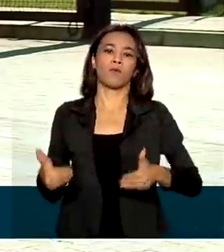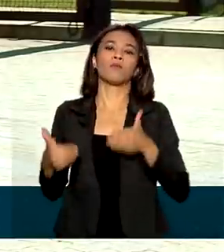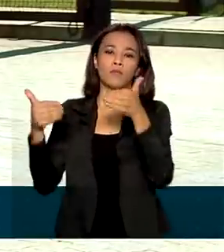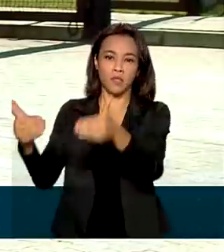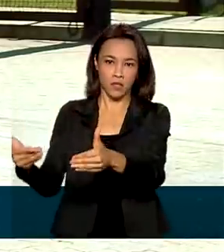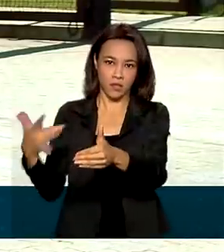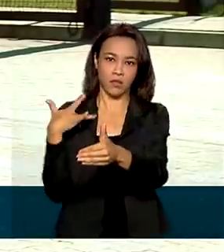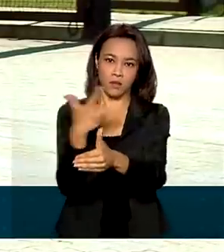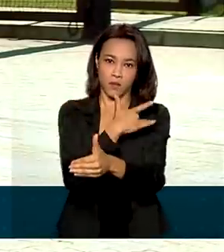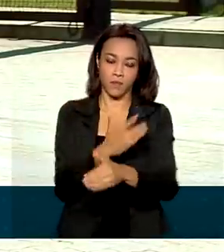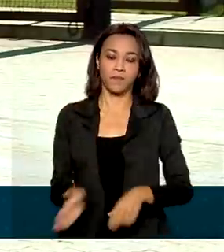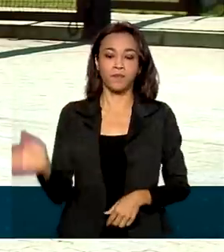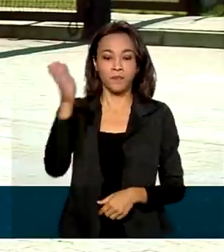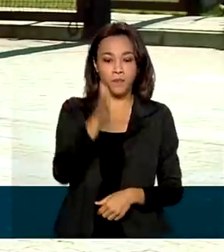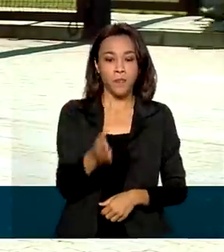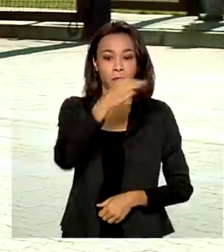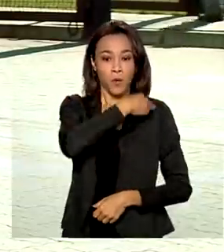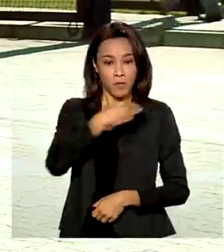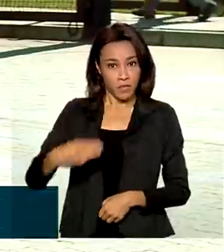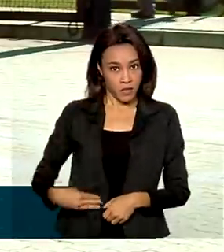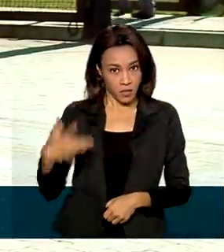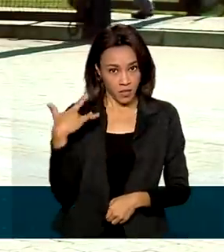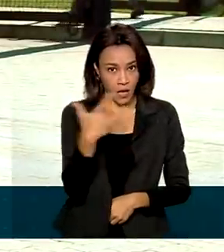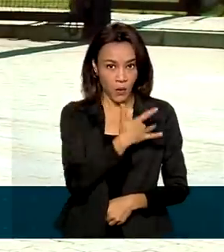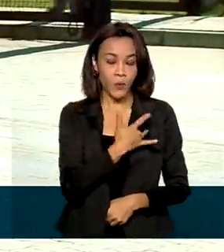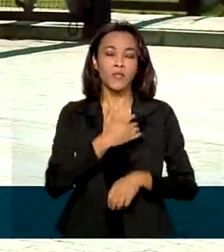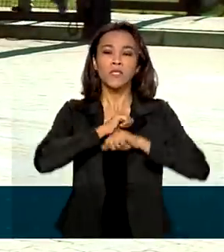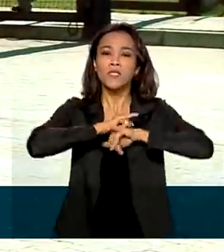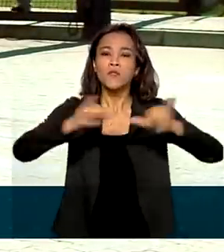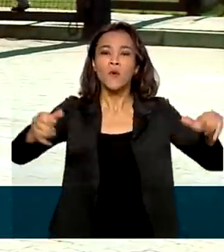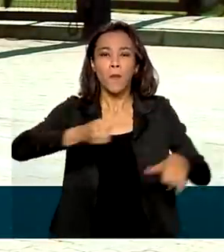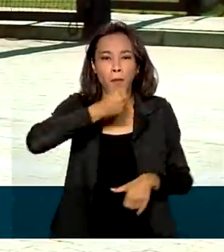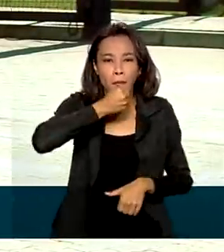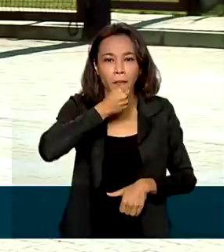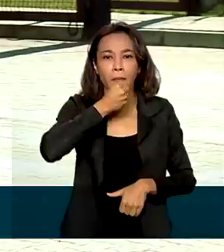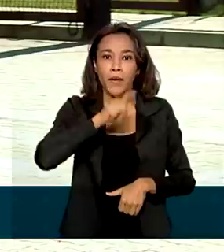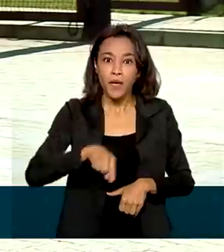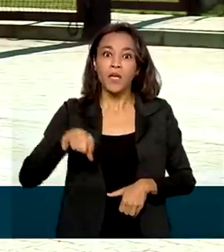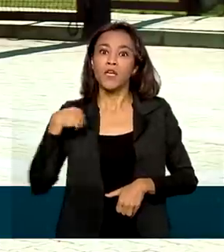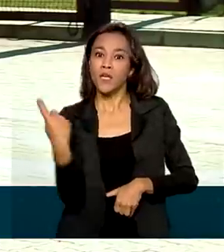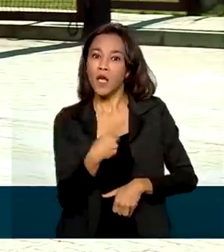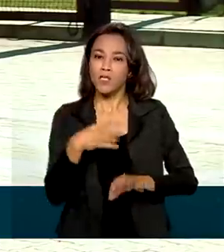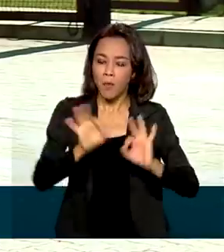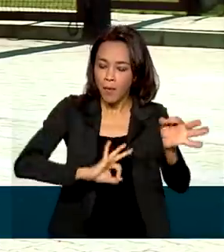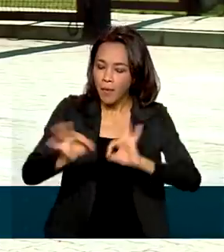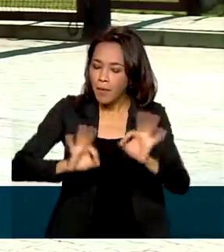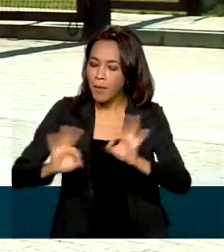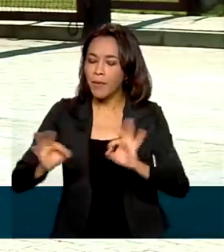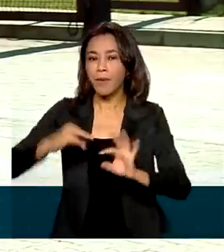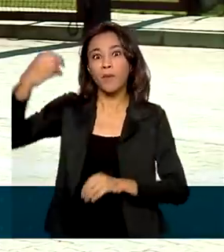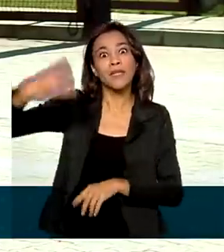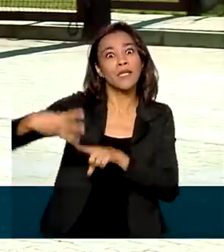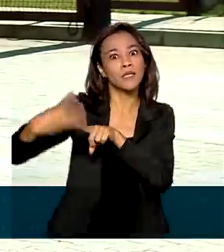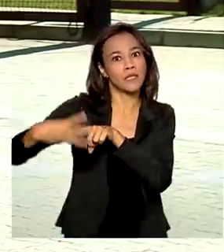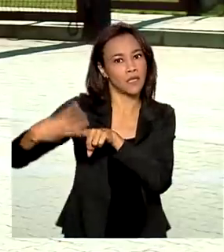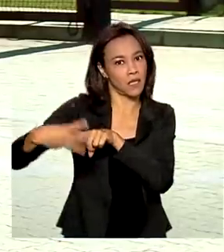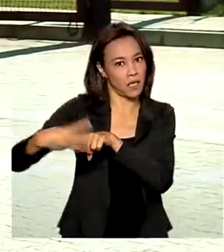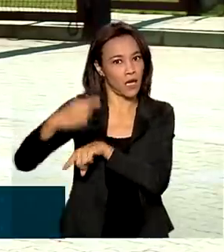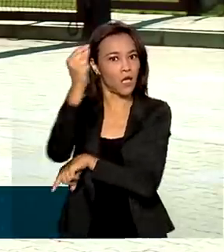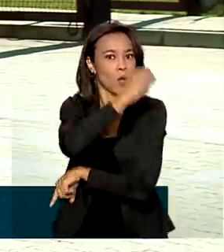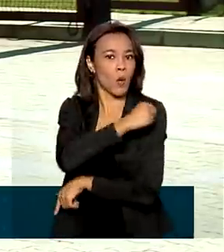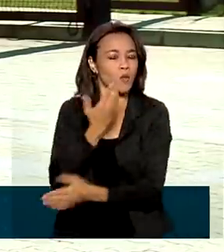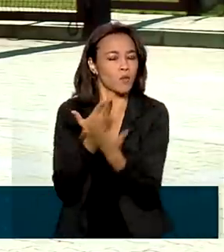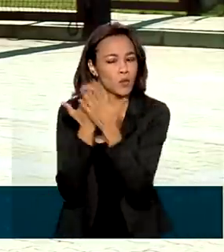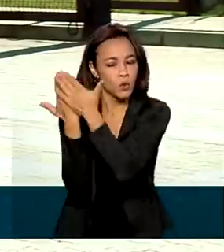O Ministro da Saúde confirmou em coletiva que a pasta estuda liberar a aplicação da terceira dose. Um estudo científico